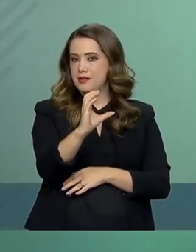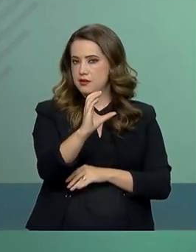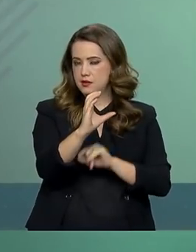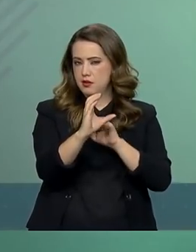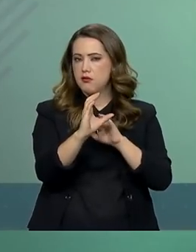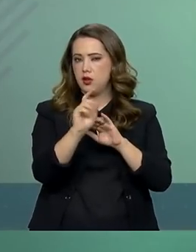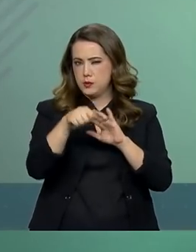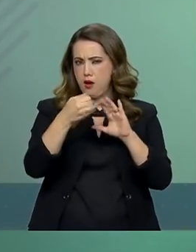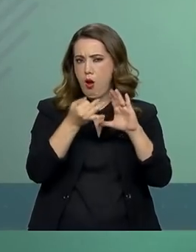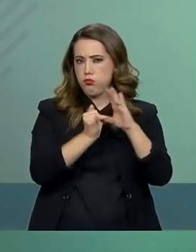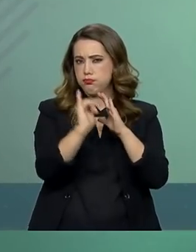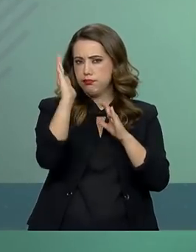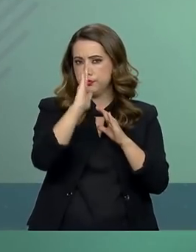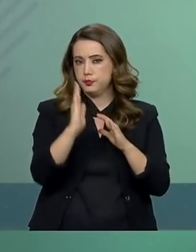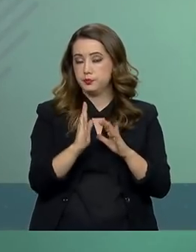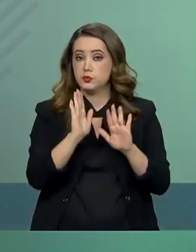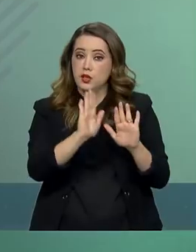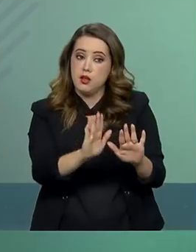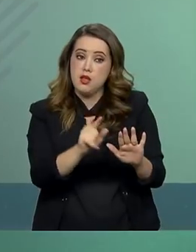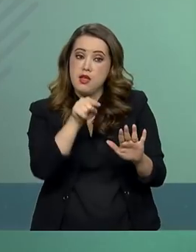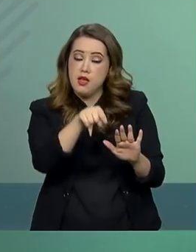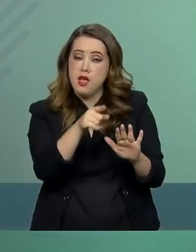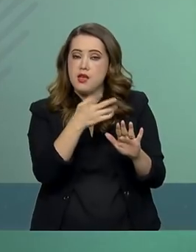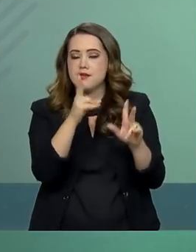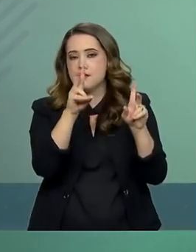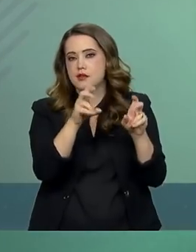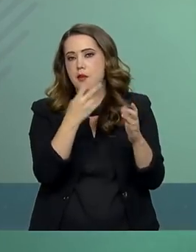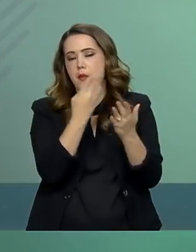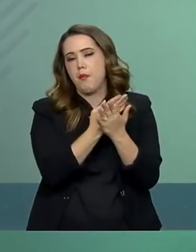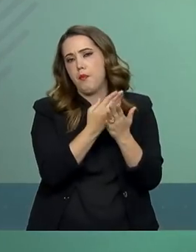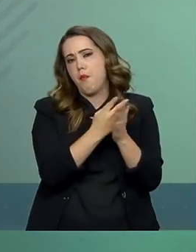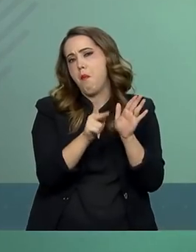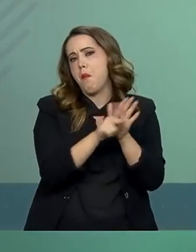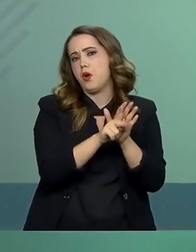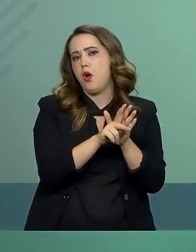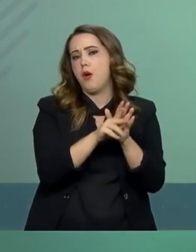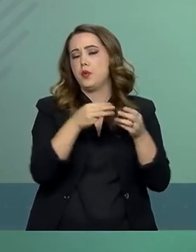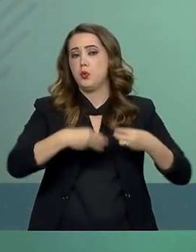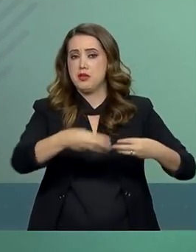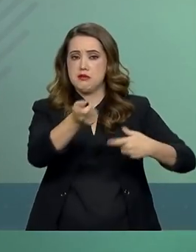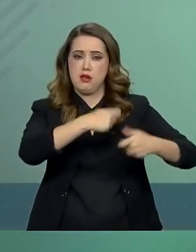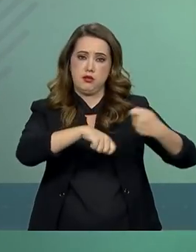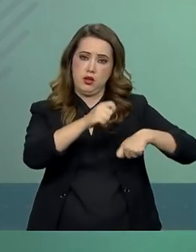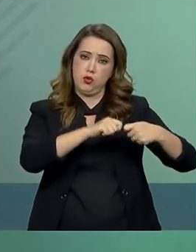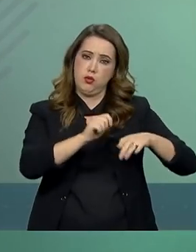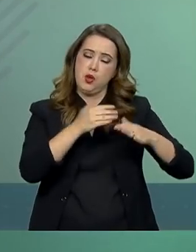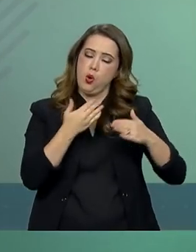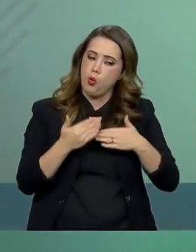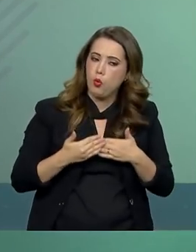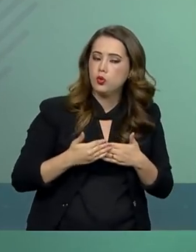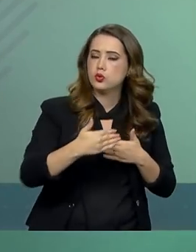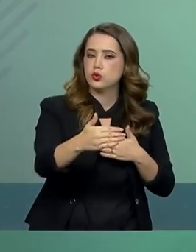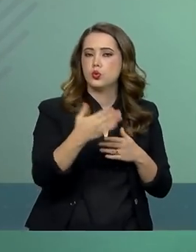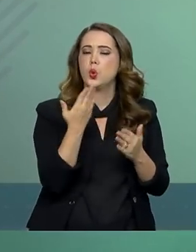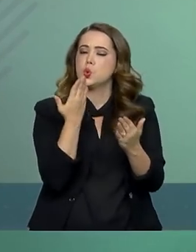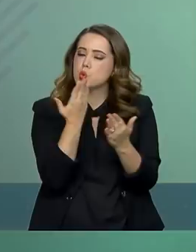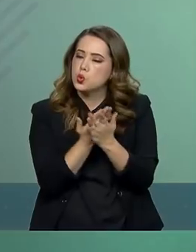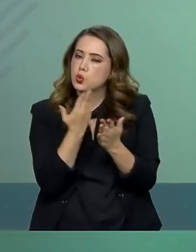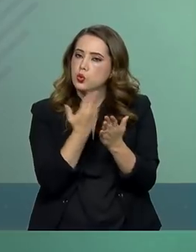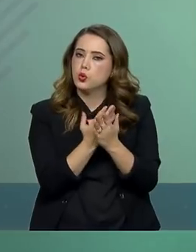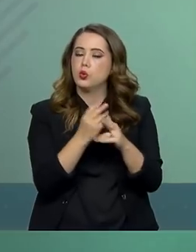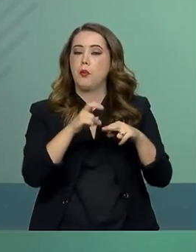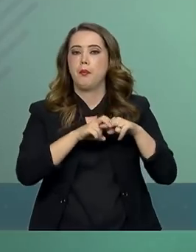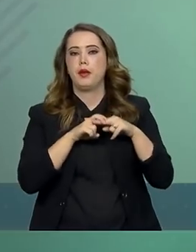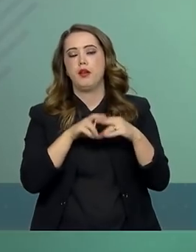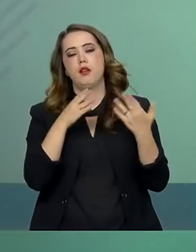de desestatização a cargo do Ministério da Economia. E prossegue o estudo por parte do Ministério da Economia, por